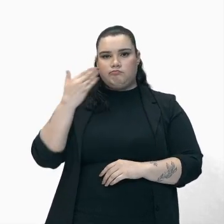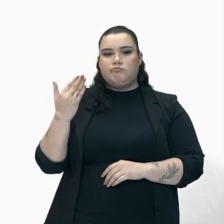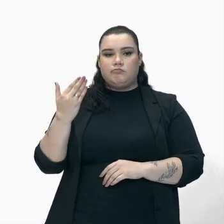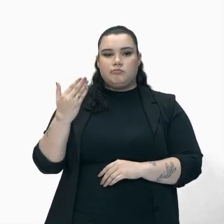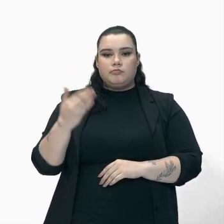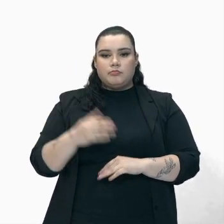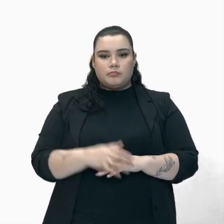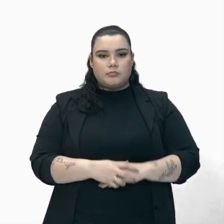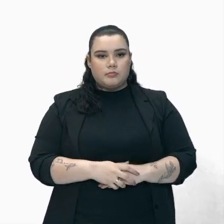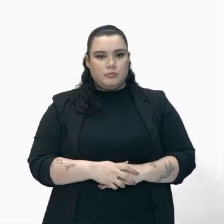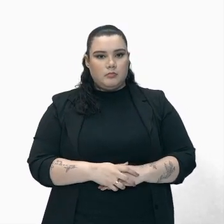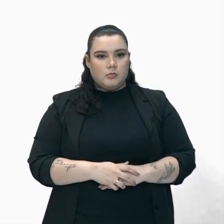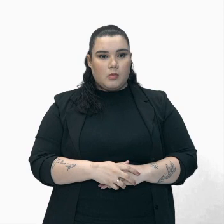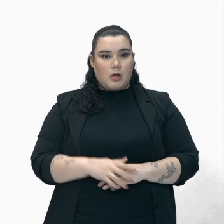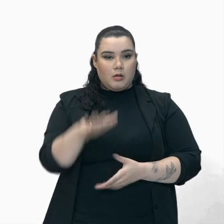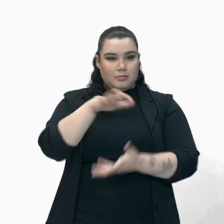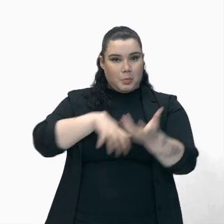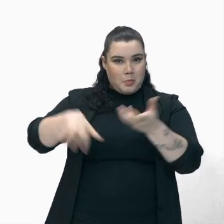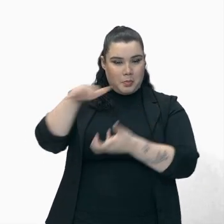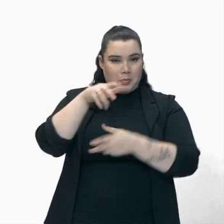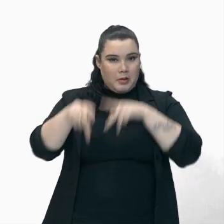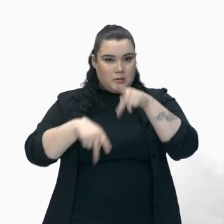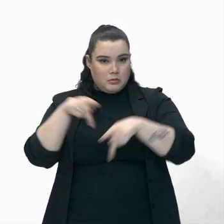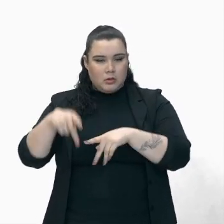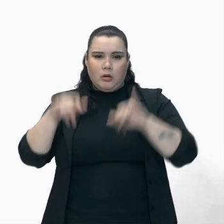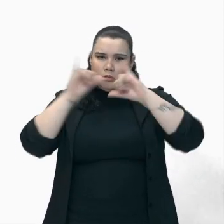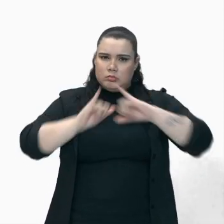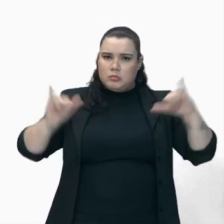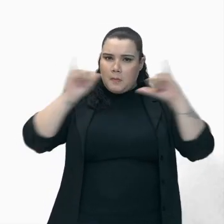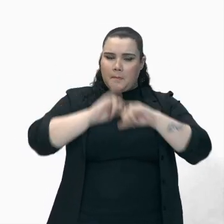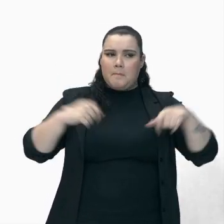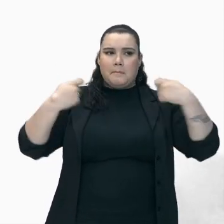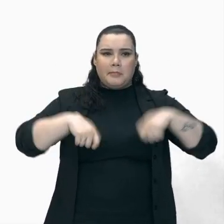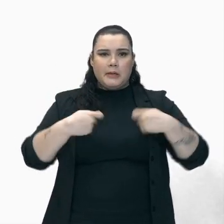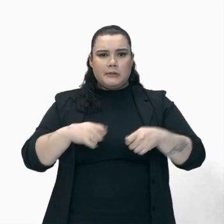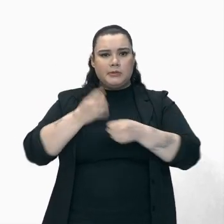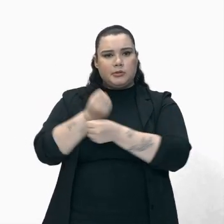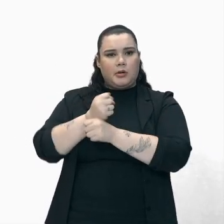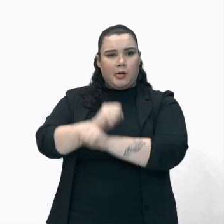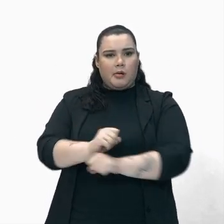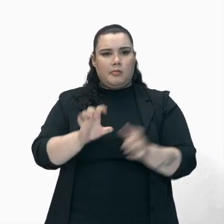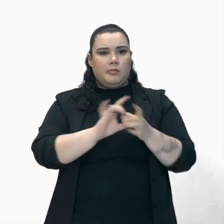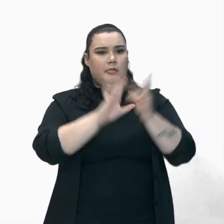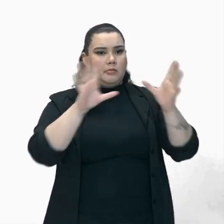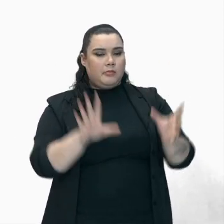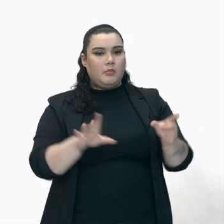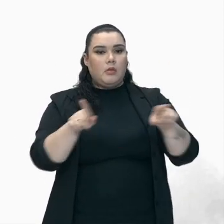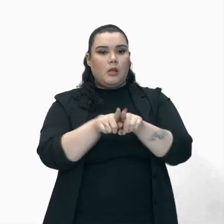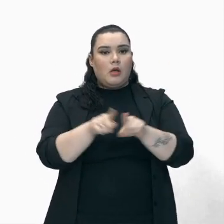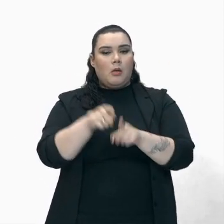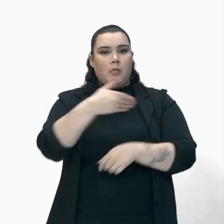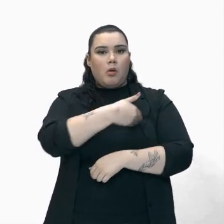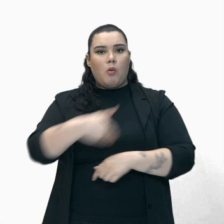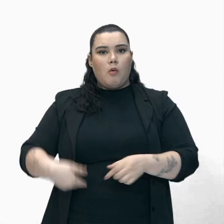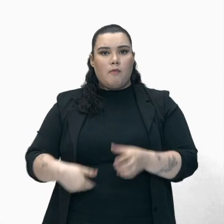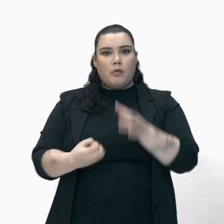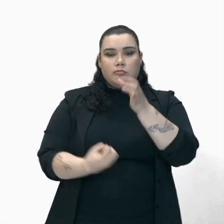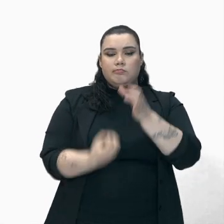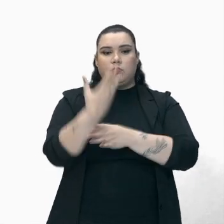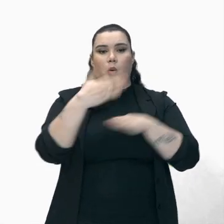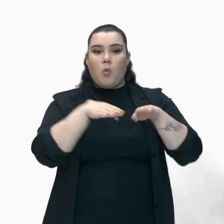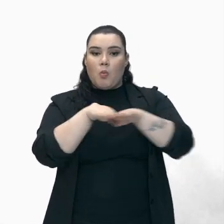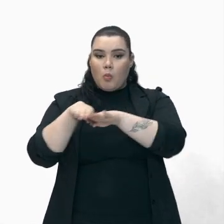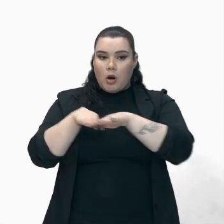Os revoltosos Pregavam a liberdade Dos escravizados A instalação De um governo Igualitário